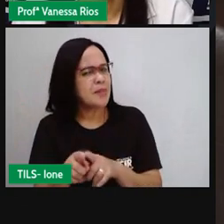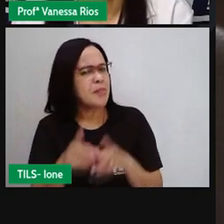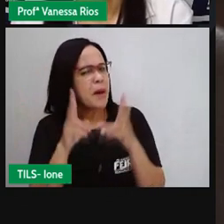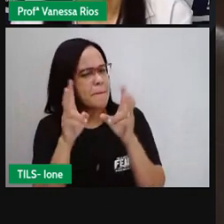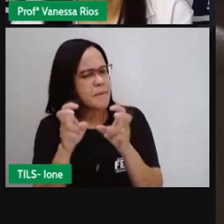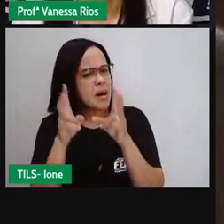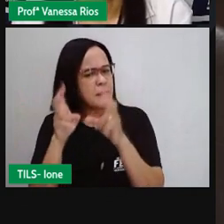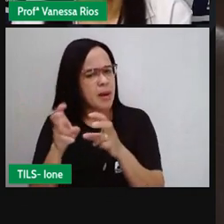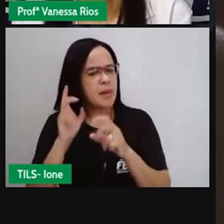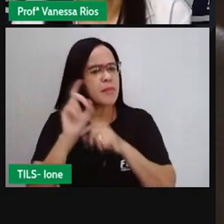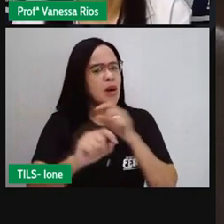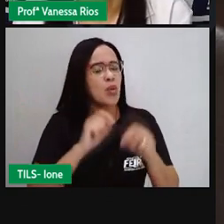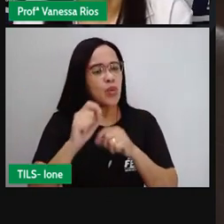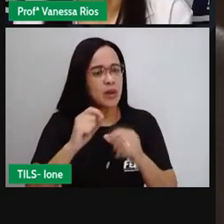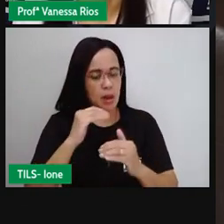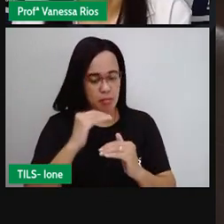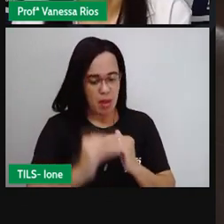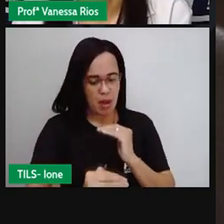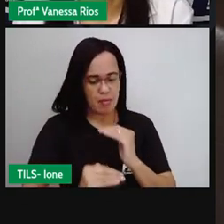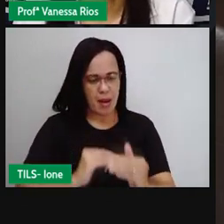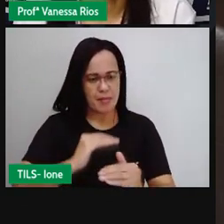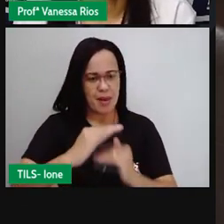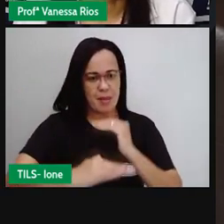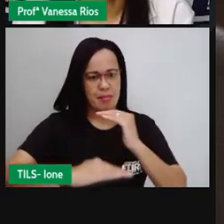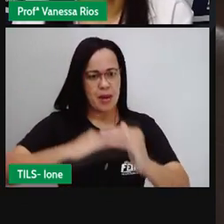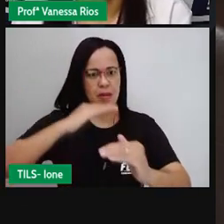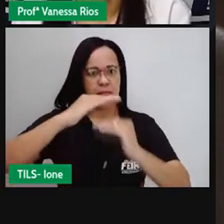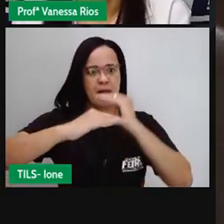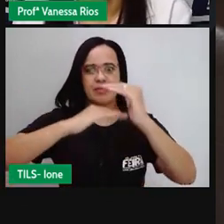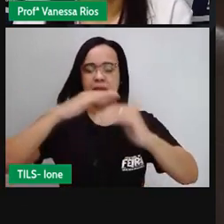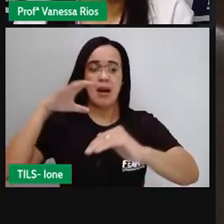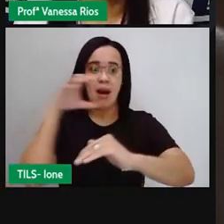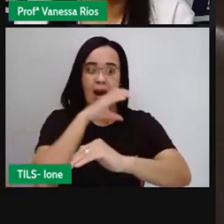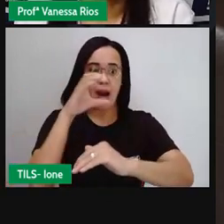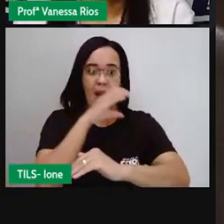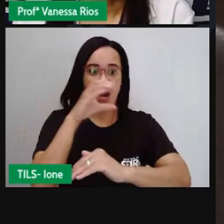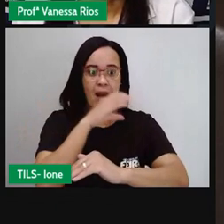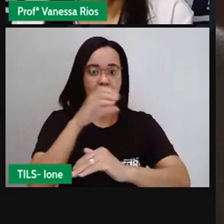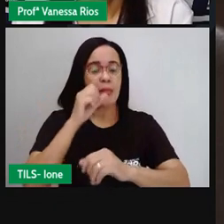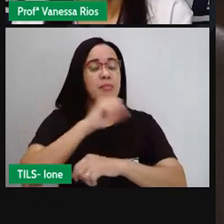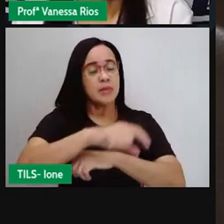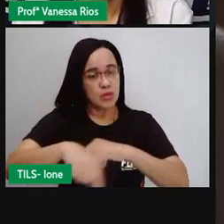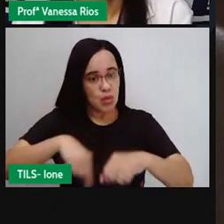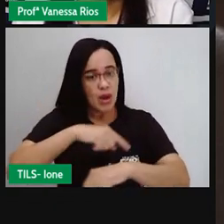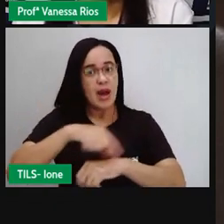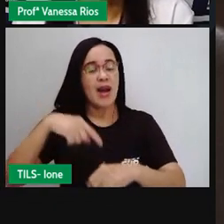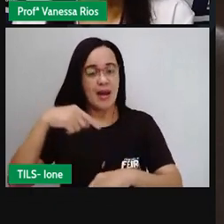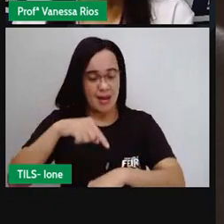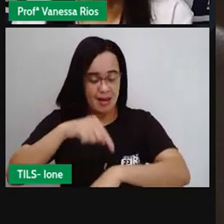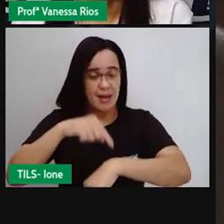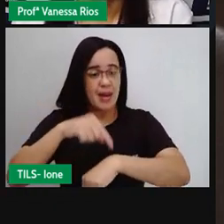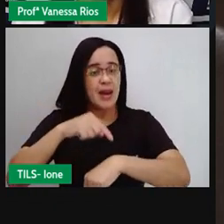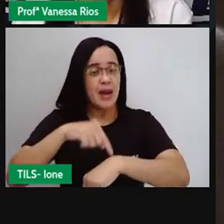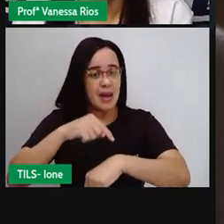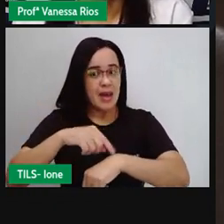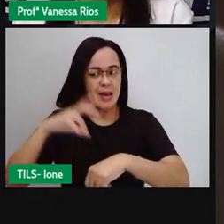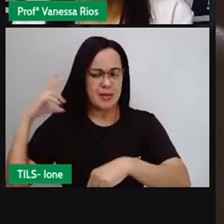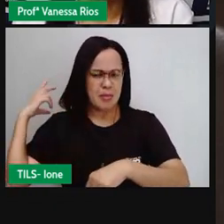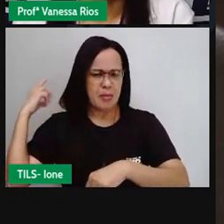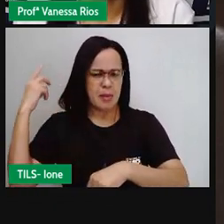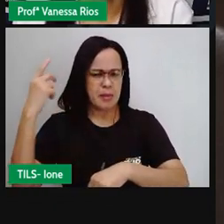locomoção e localização eles tiveram no decorrer do tempo. Então, muitos equipamentos, muitos